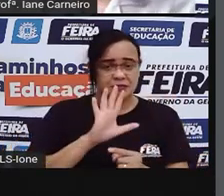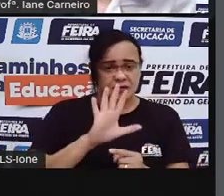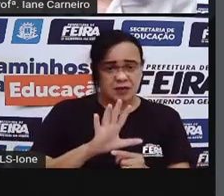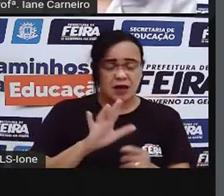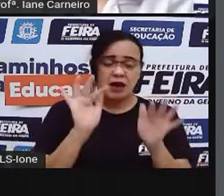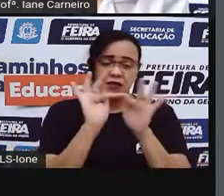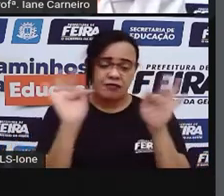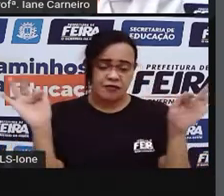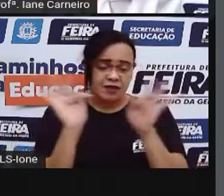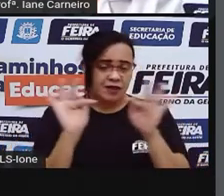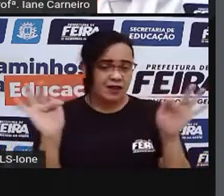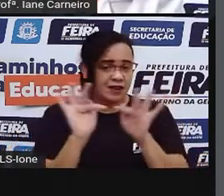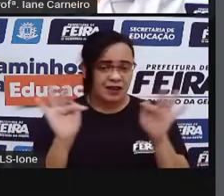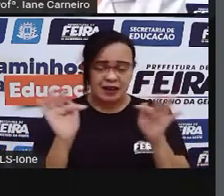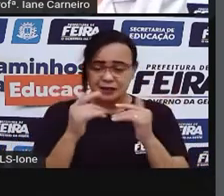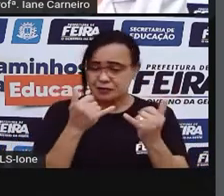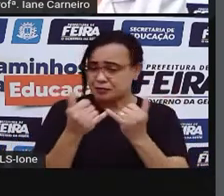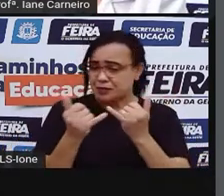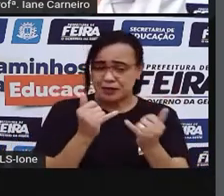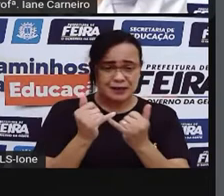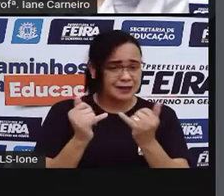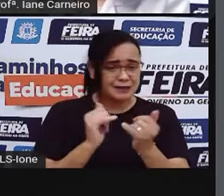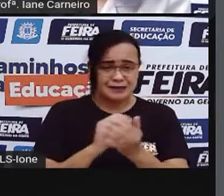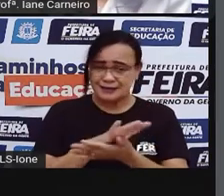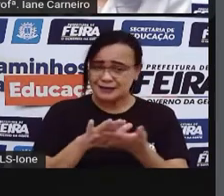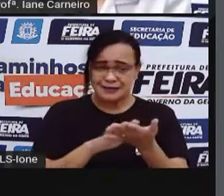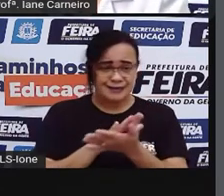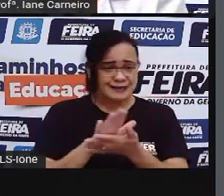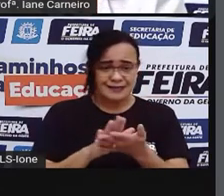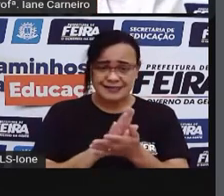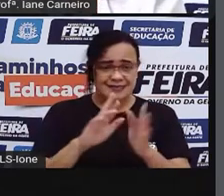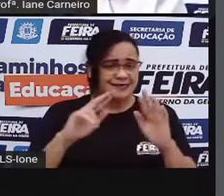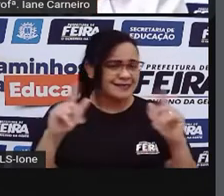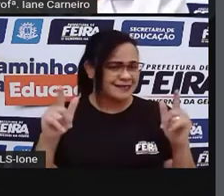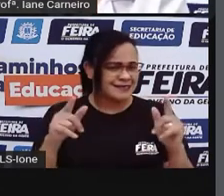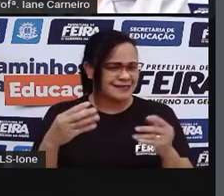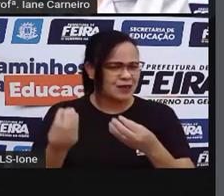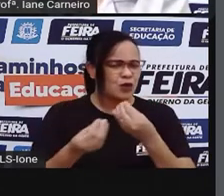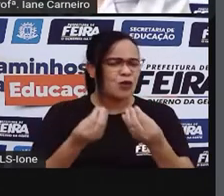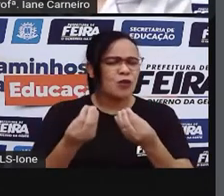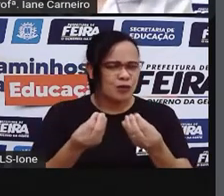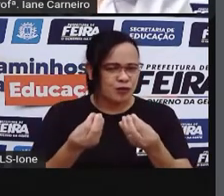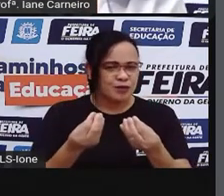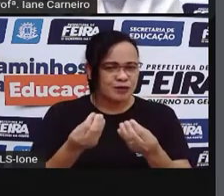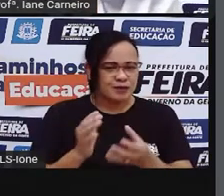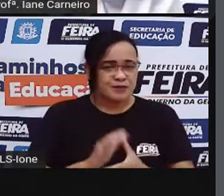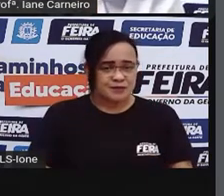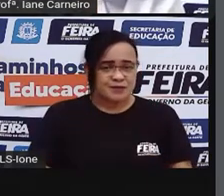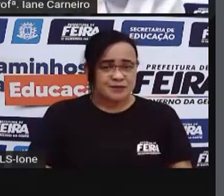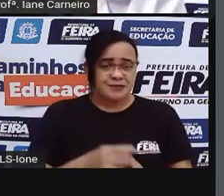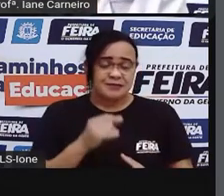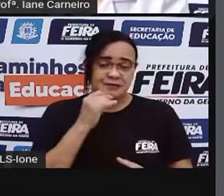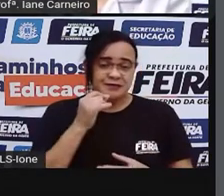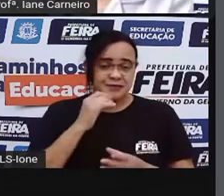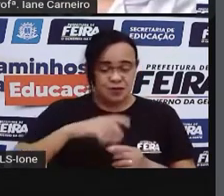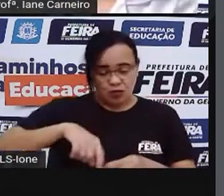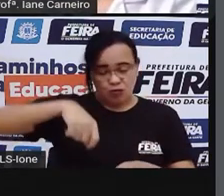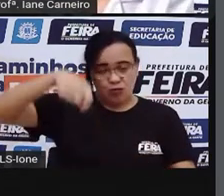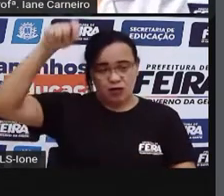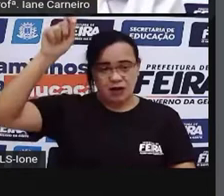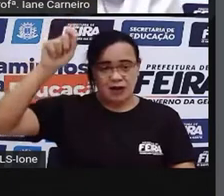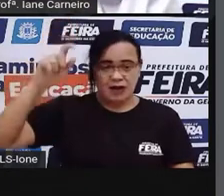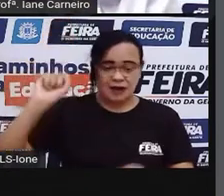que não se parecem mais. Como assim? Há o cabo de vassoura, há o